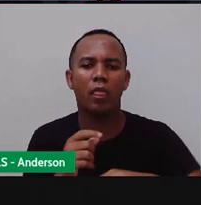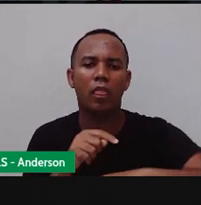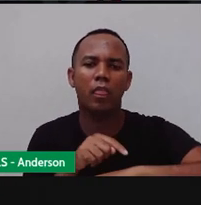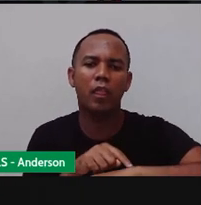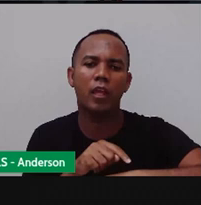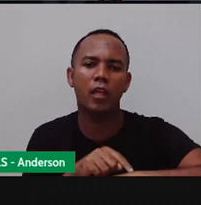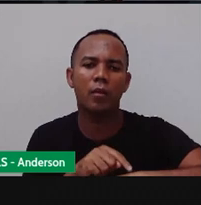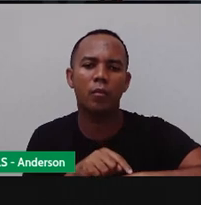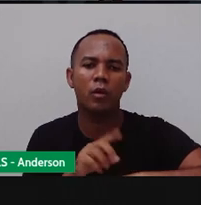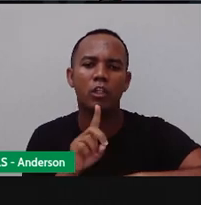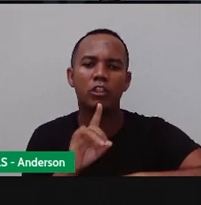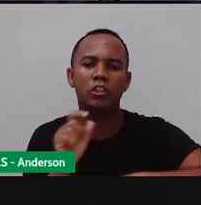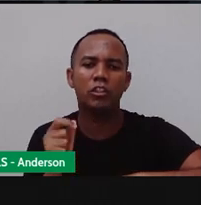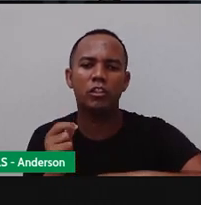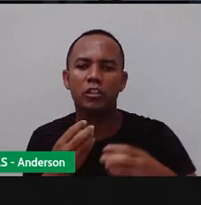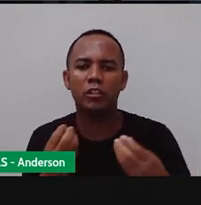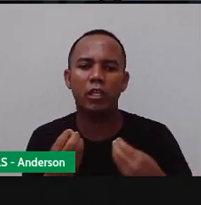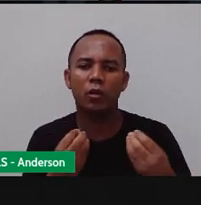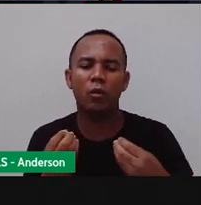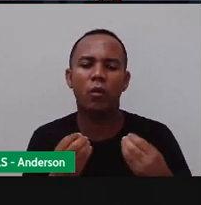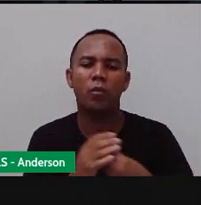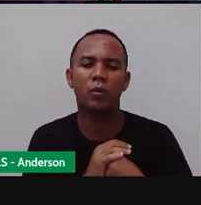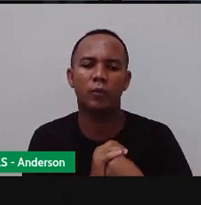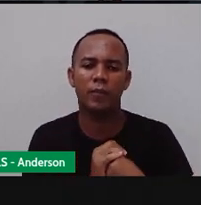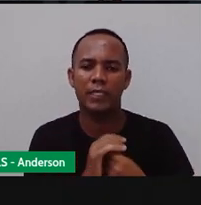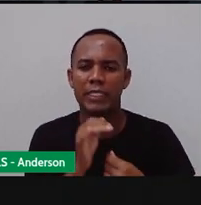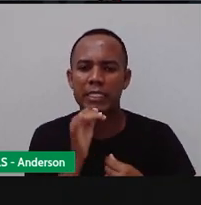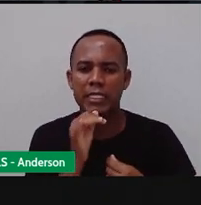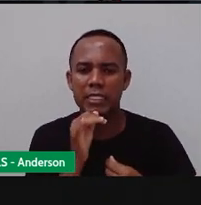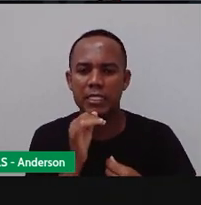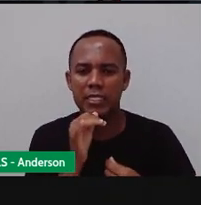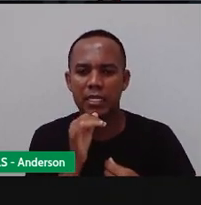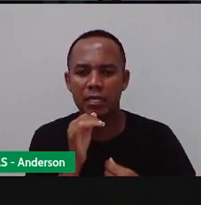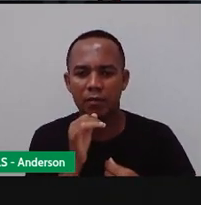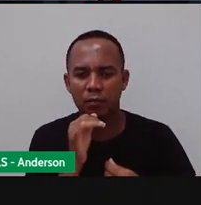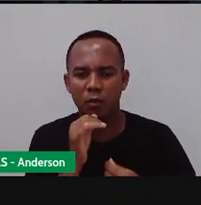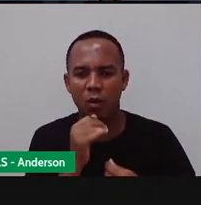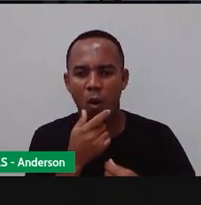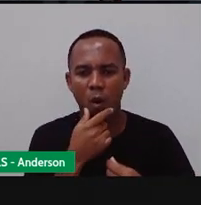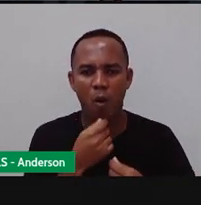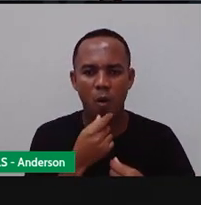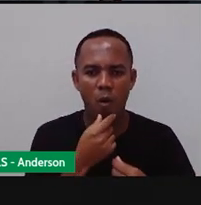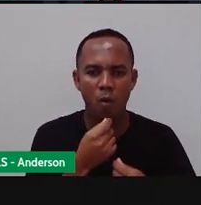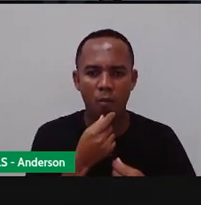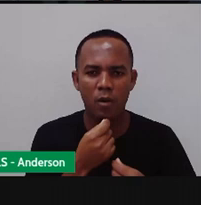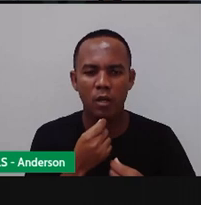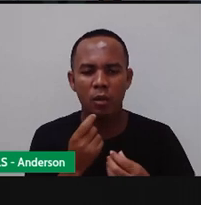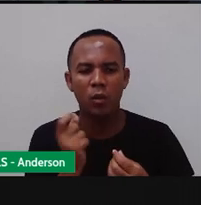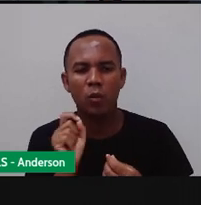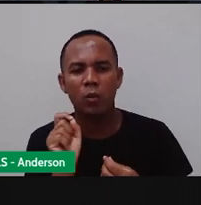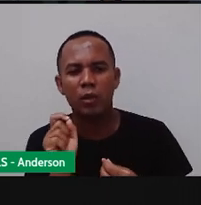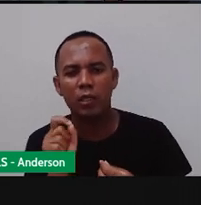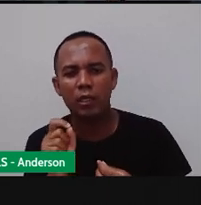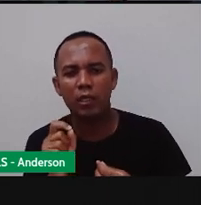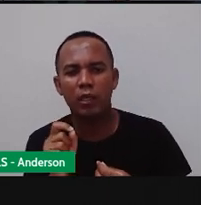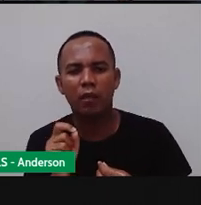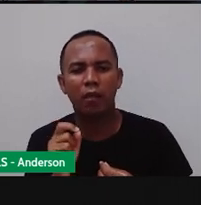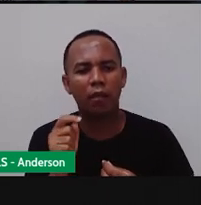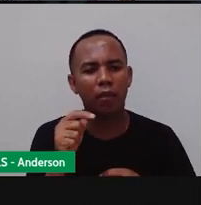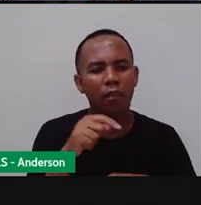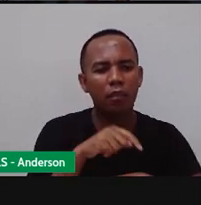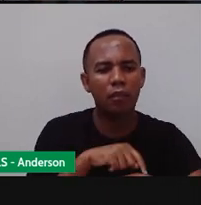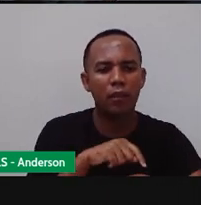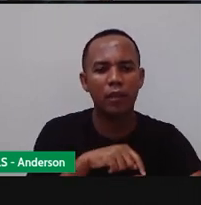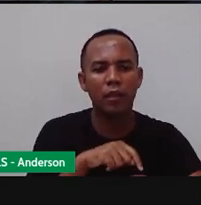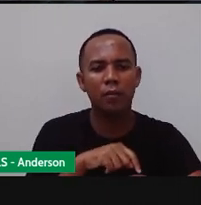surgiram para atender o quê? As diversas necessidades dos seres humanos. Como compreender o período de tempo entre o